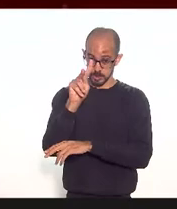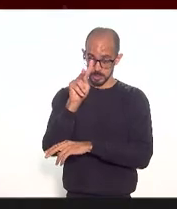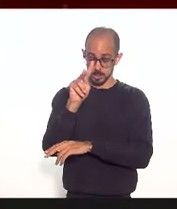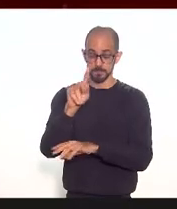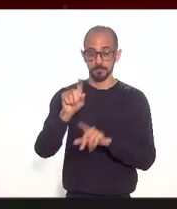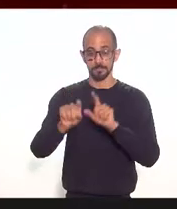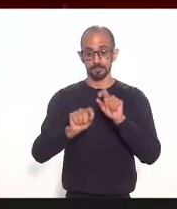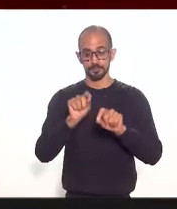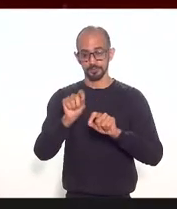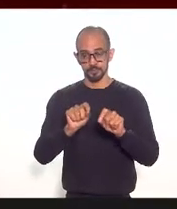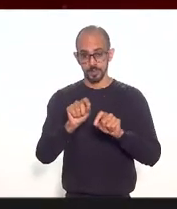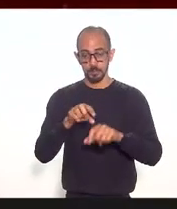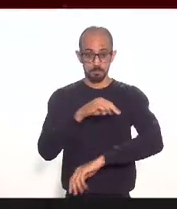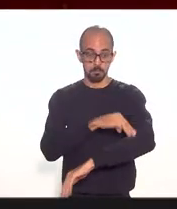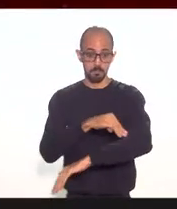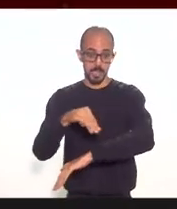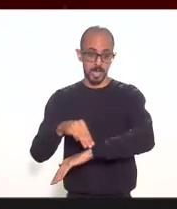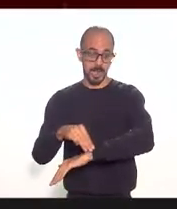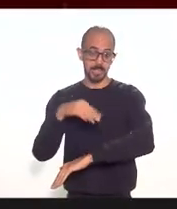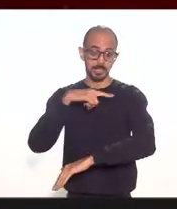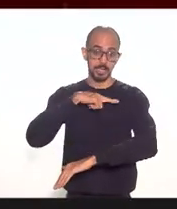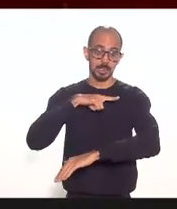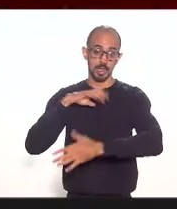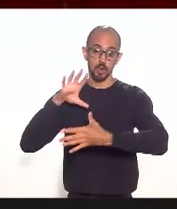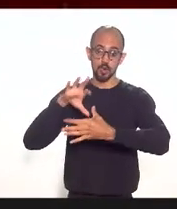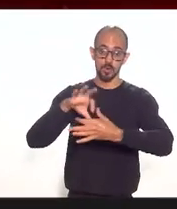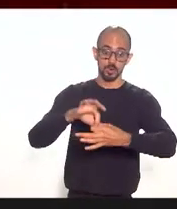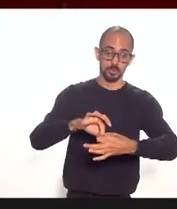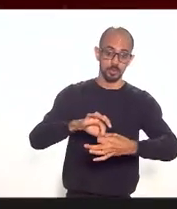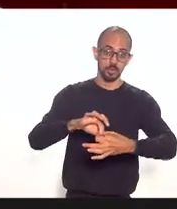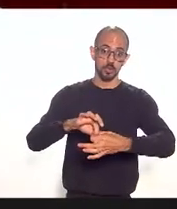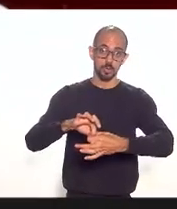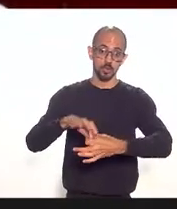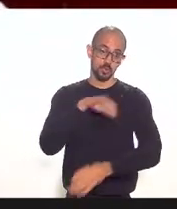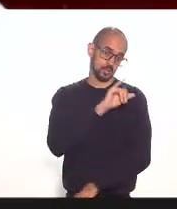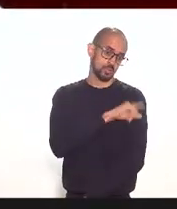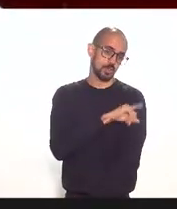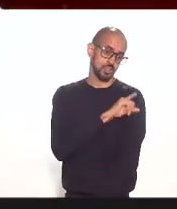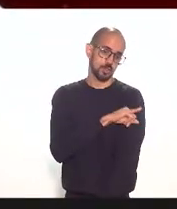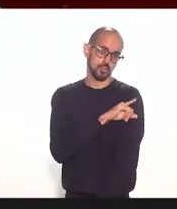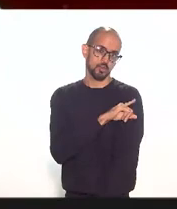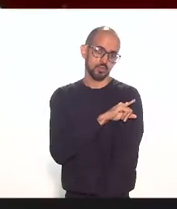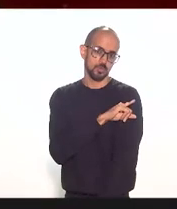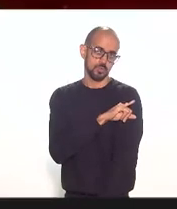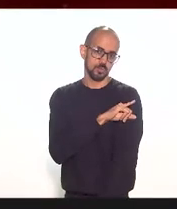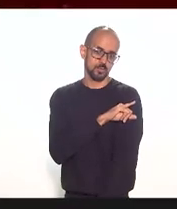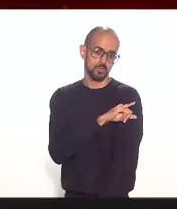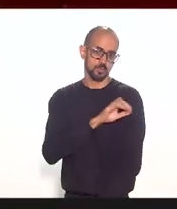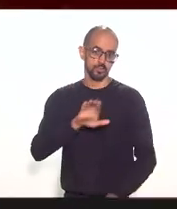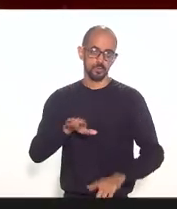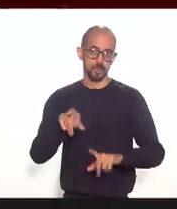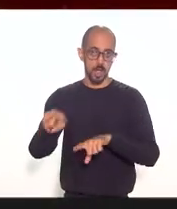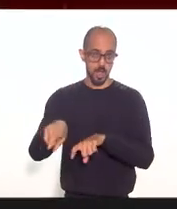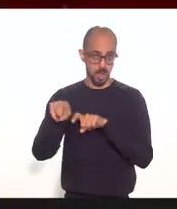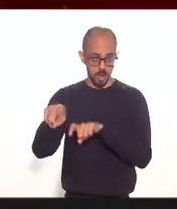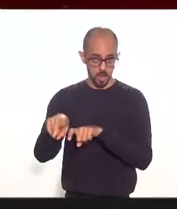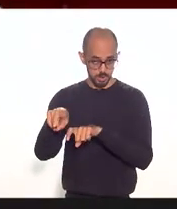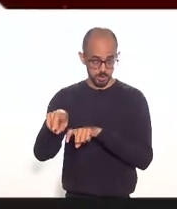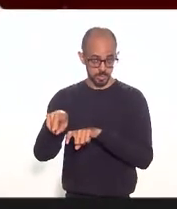em Macaé você tem conexão com o Rio de Janeiro quer dizer os aeroportos do interior são